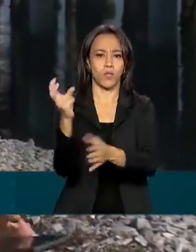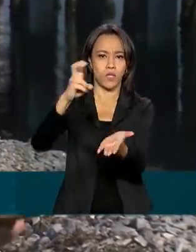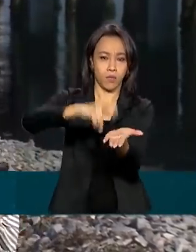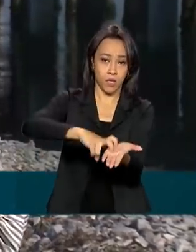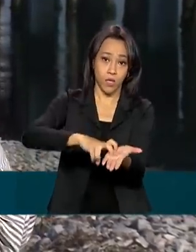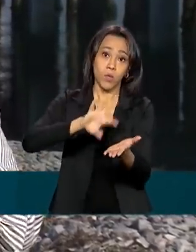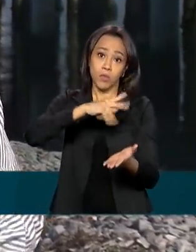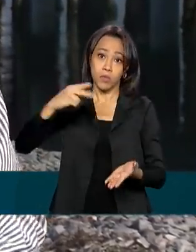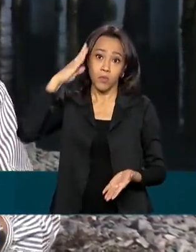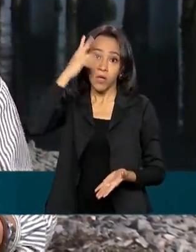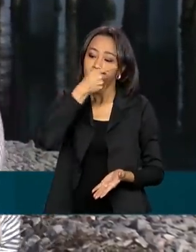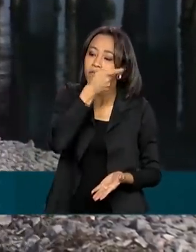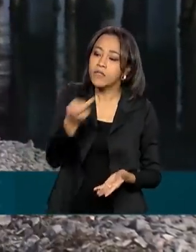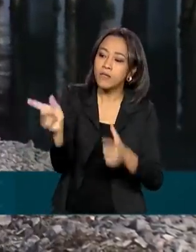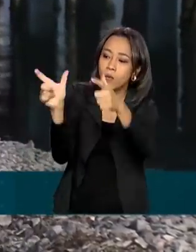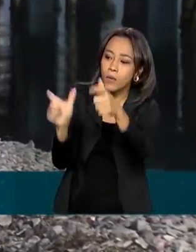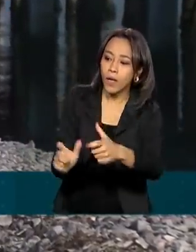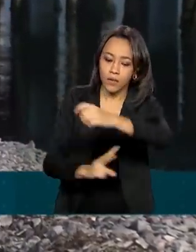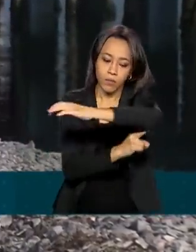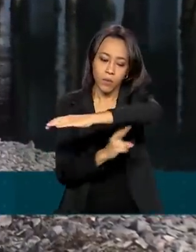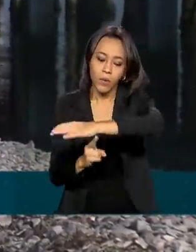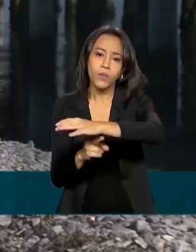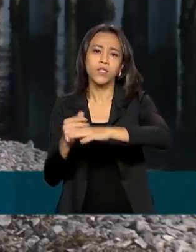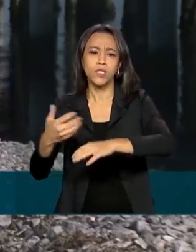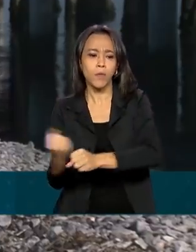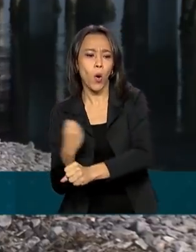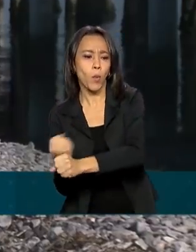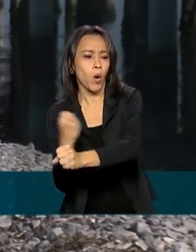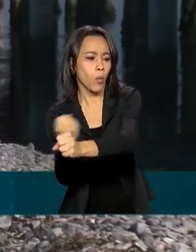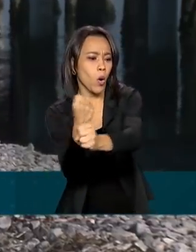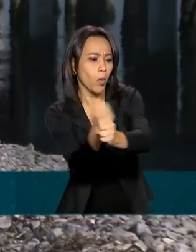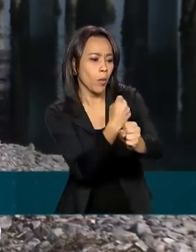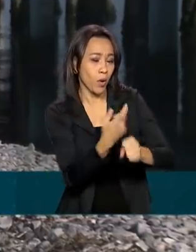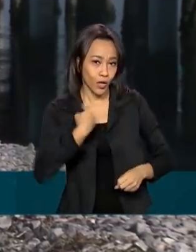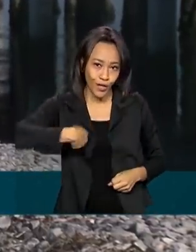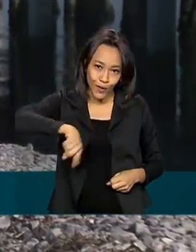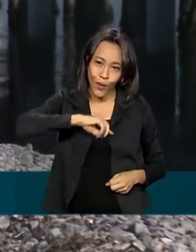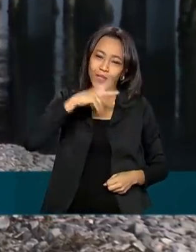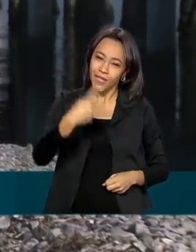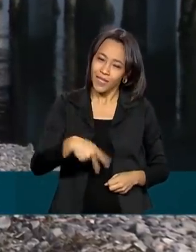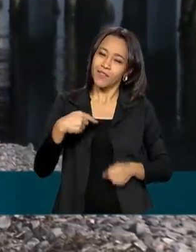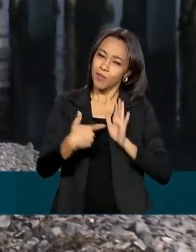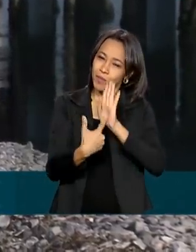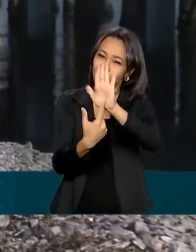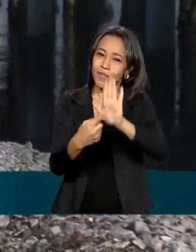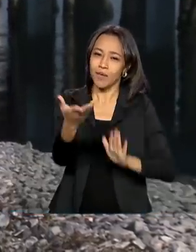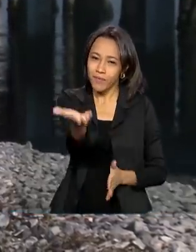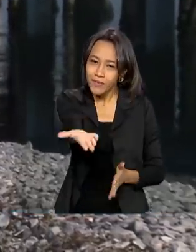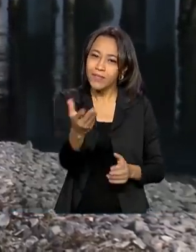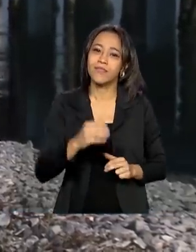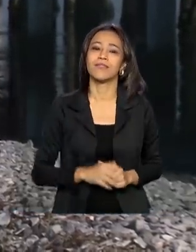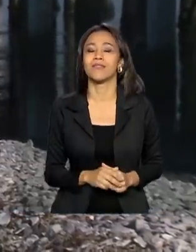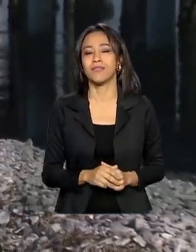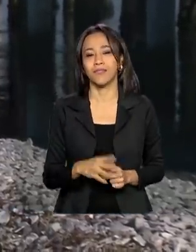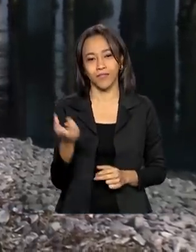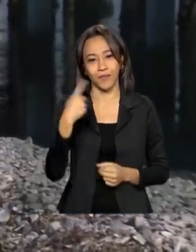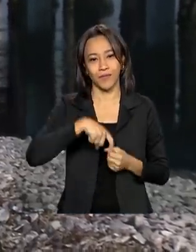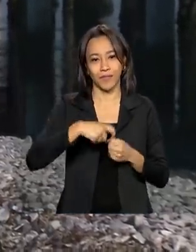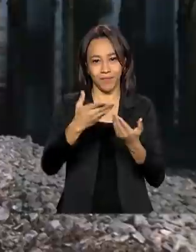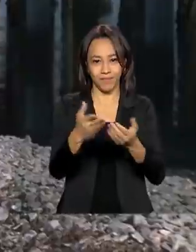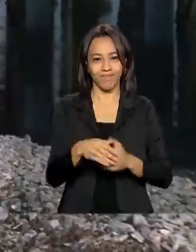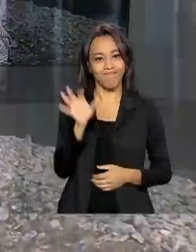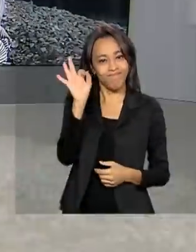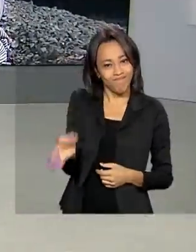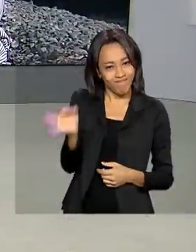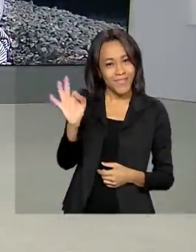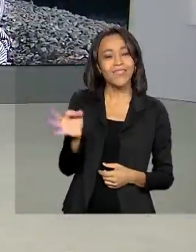visitar a ponte e o canteiro de obras e nós vamos transmitir tudo ao vivo aqui na TV Brasil. Não é isso, Renata? Voltamos com você. É isso